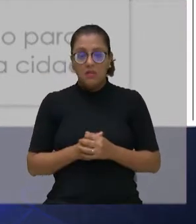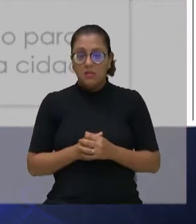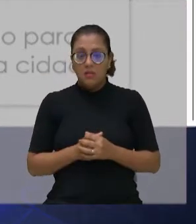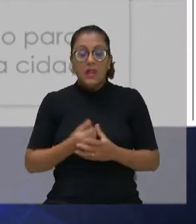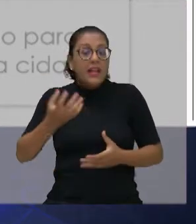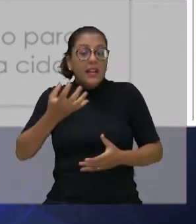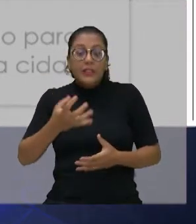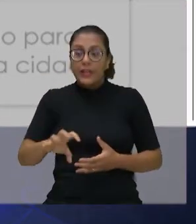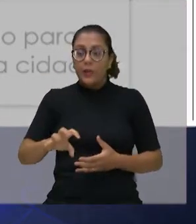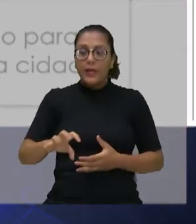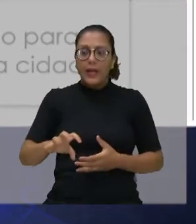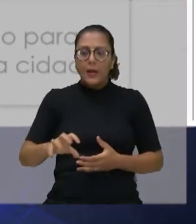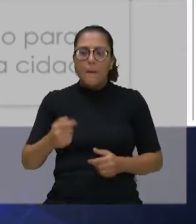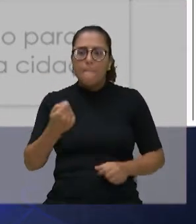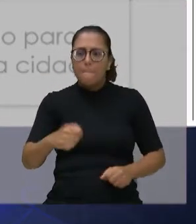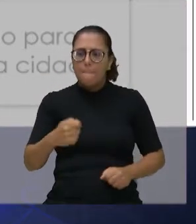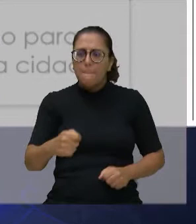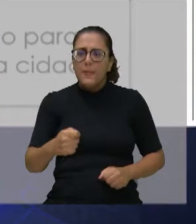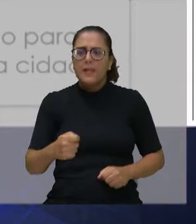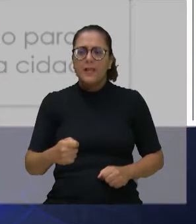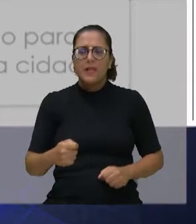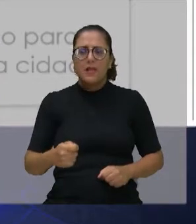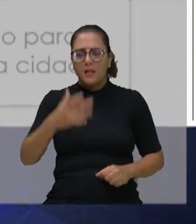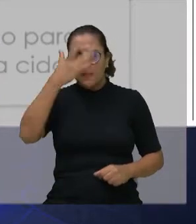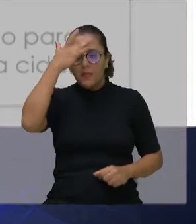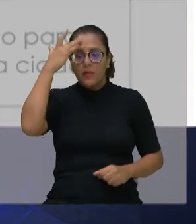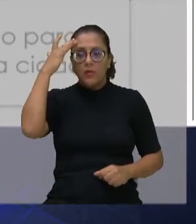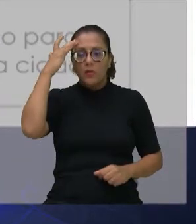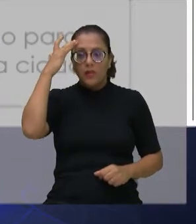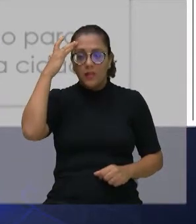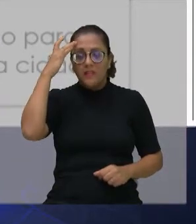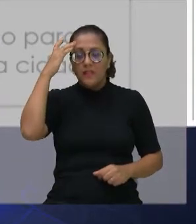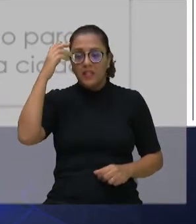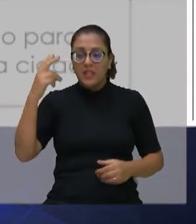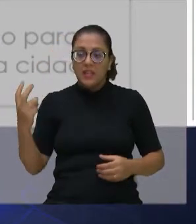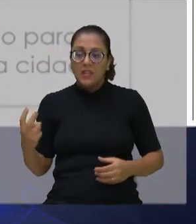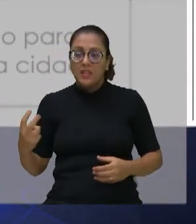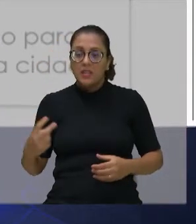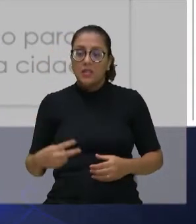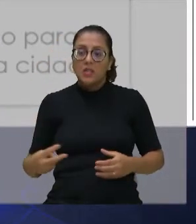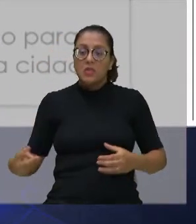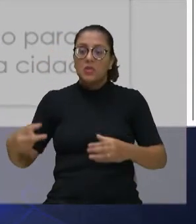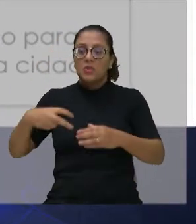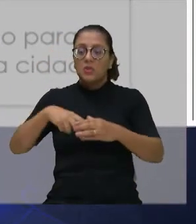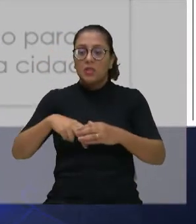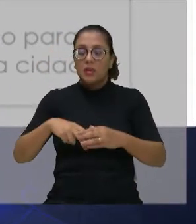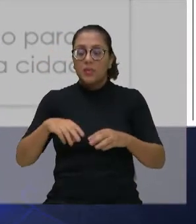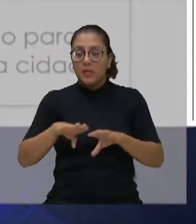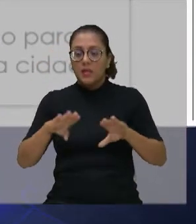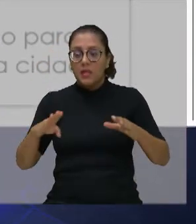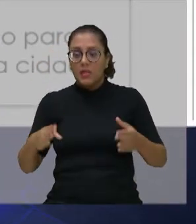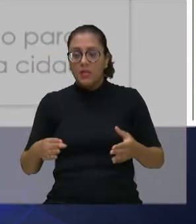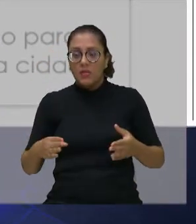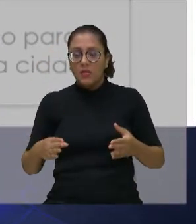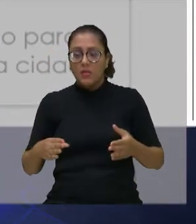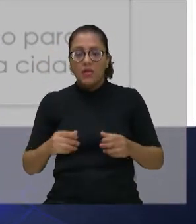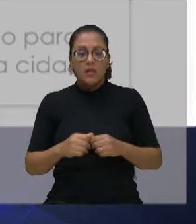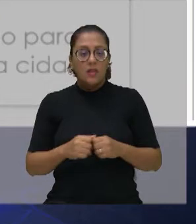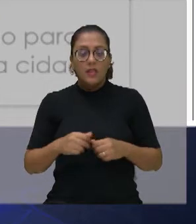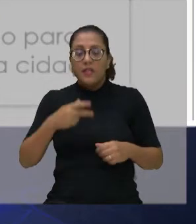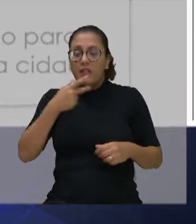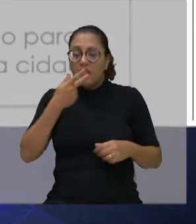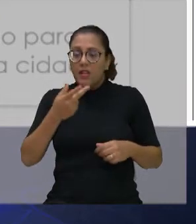quero precisar que as pessoas fiquem no gabinete tendo que ouvir a cada frase ou a cada